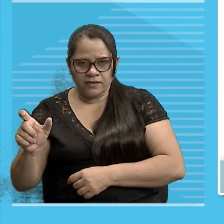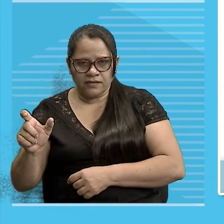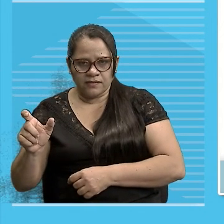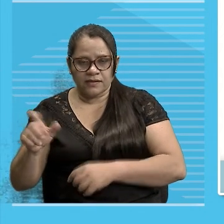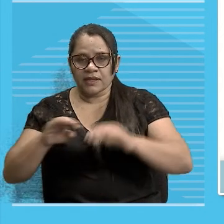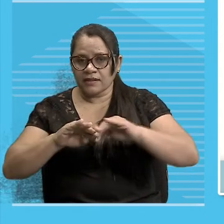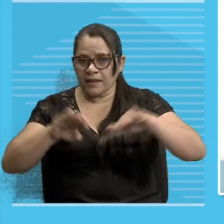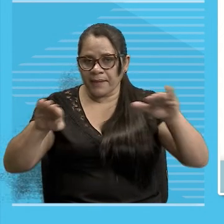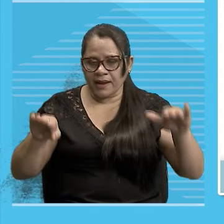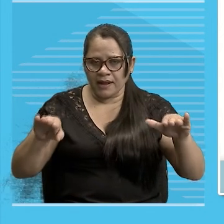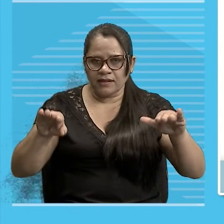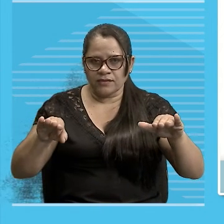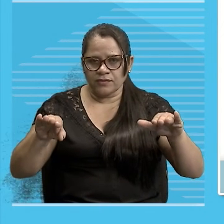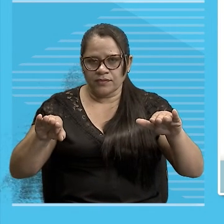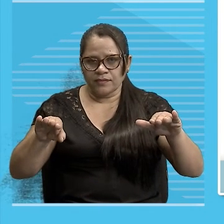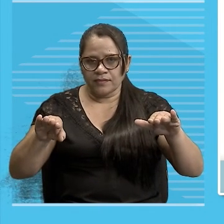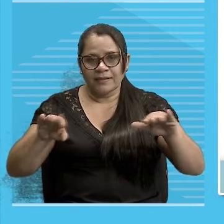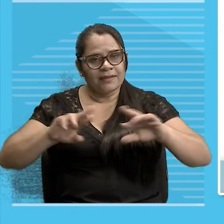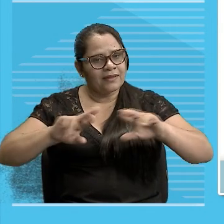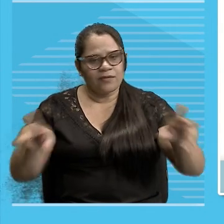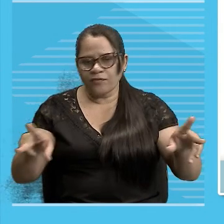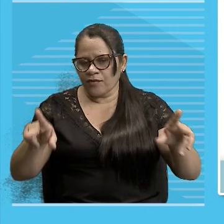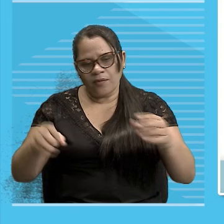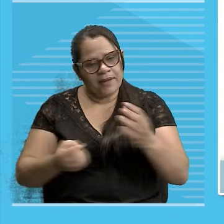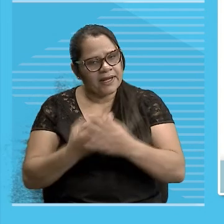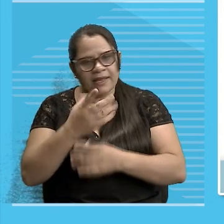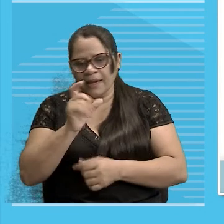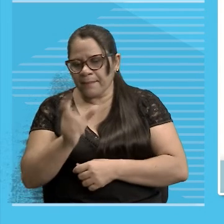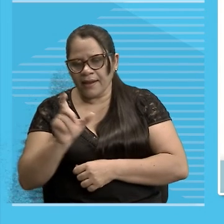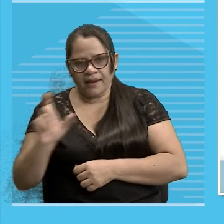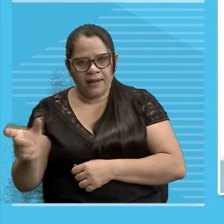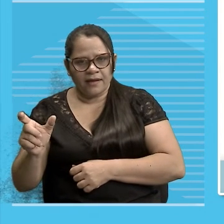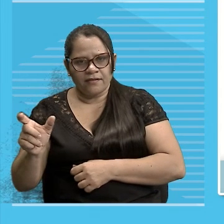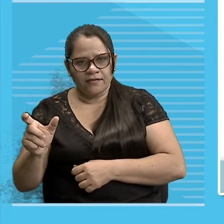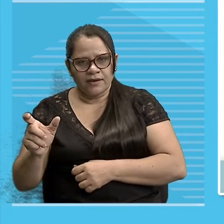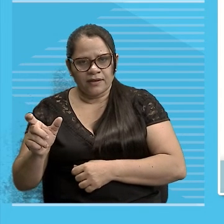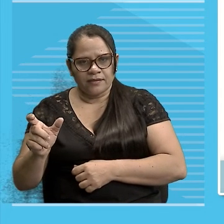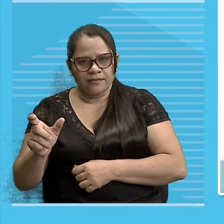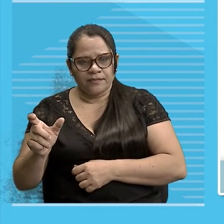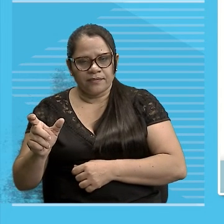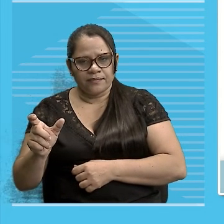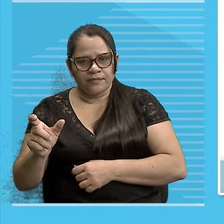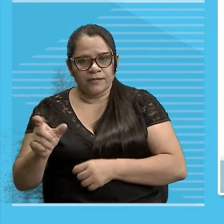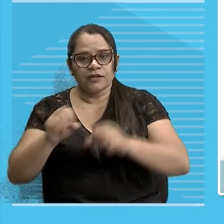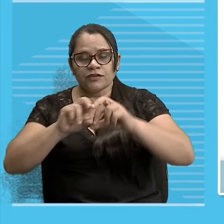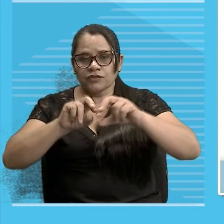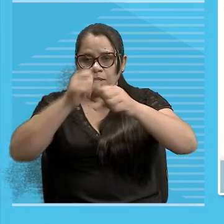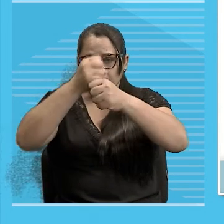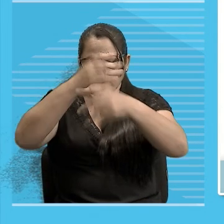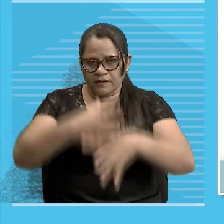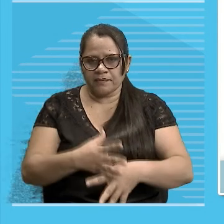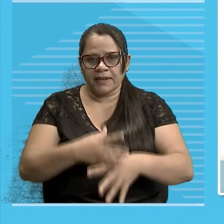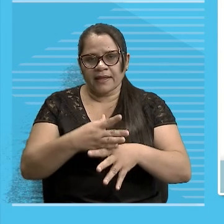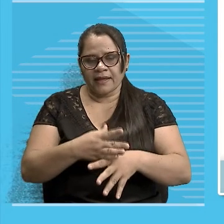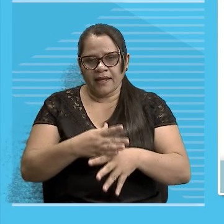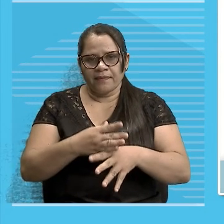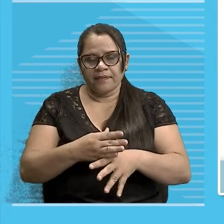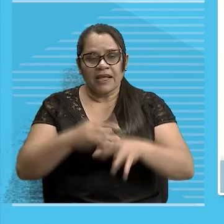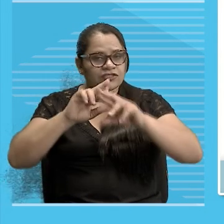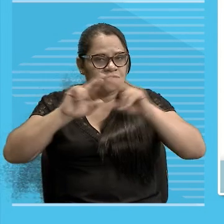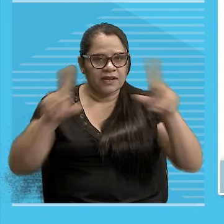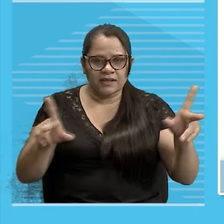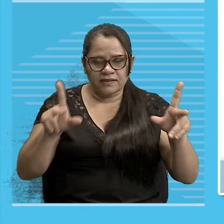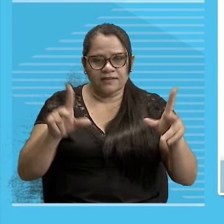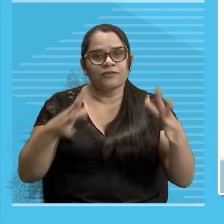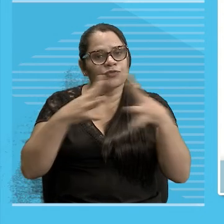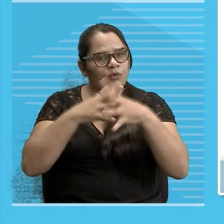Prefixo e sufixo sozinho não formam a palavra Tá bom? Só para você aprender a diferenciar E a não confundir